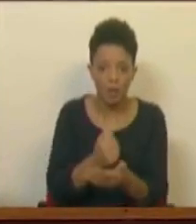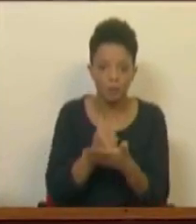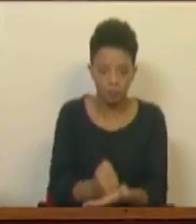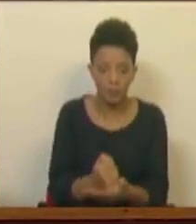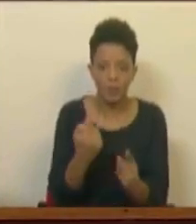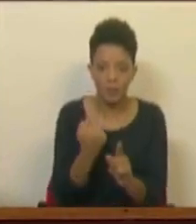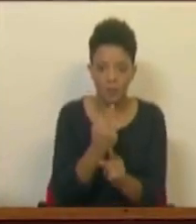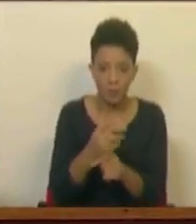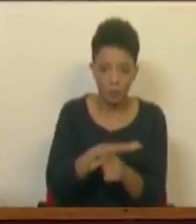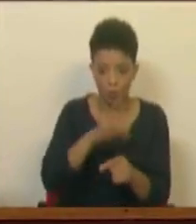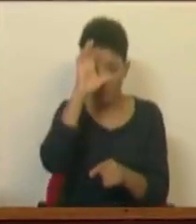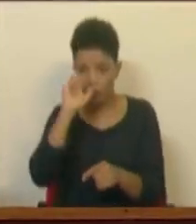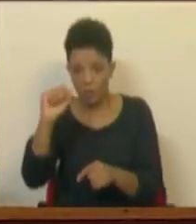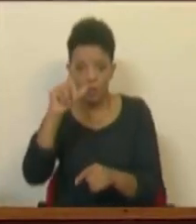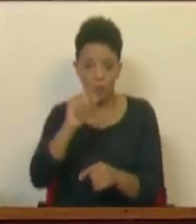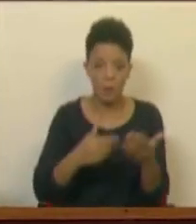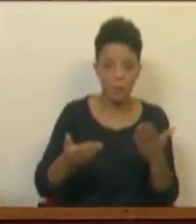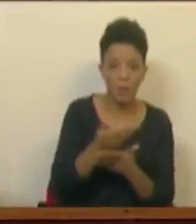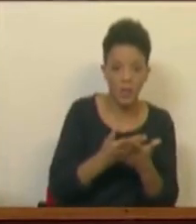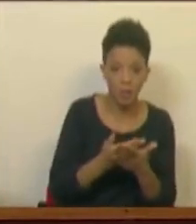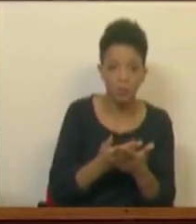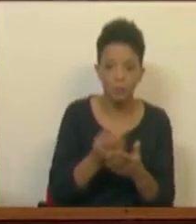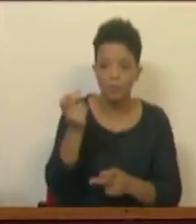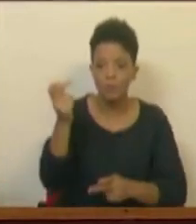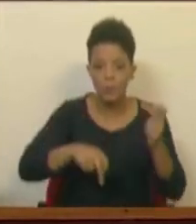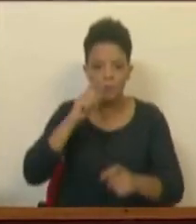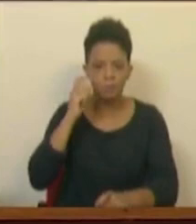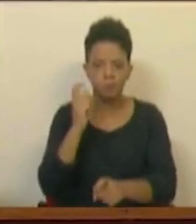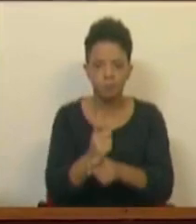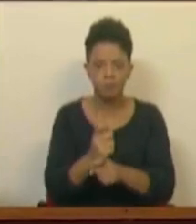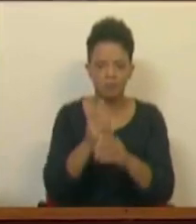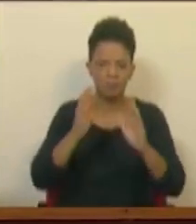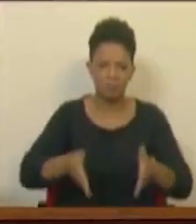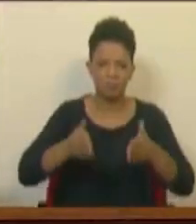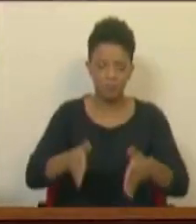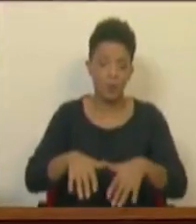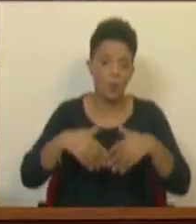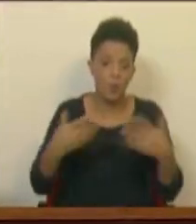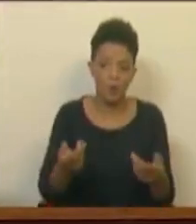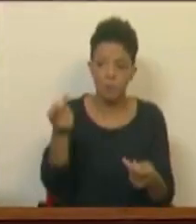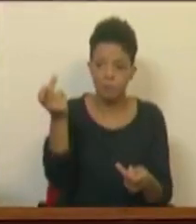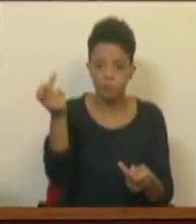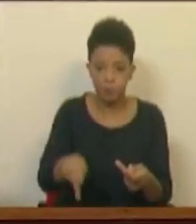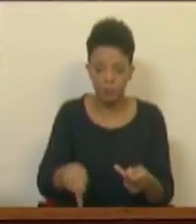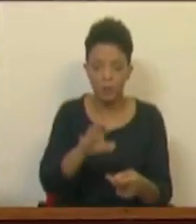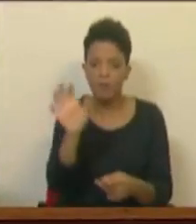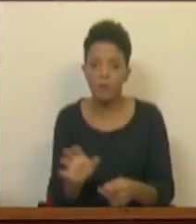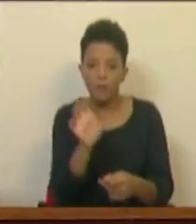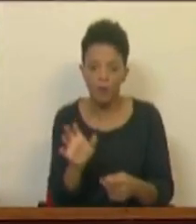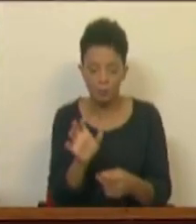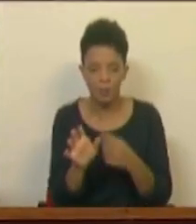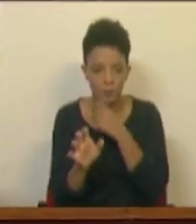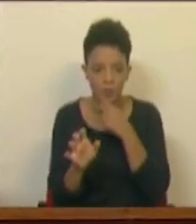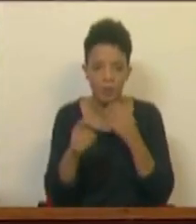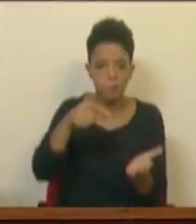ocasiões em que tanto do Estado como do mercado surgem exigências inúteis ou surgem formas de